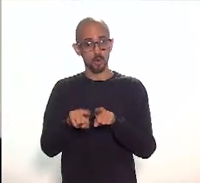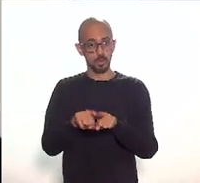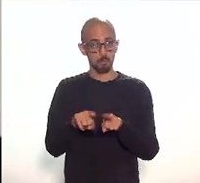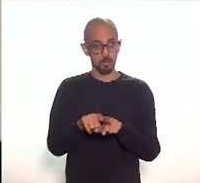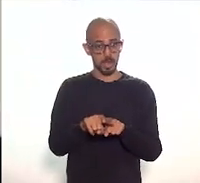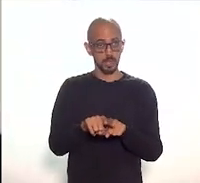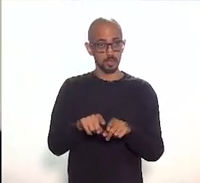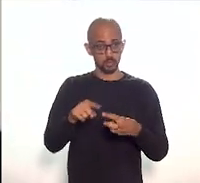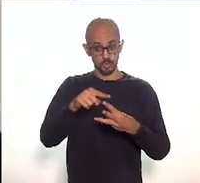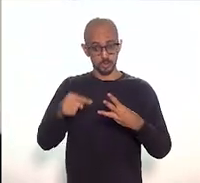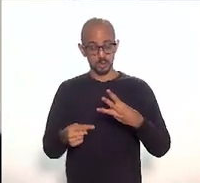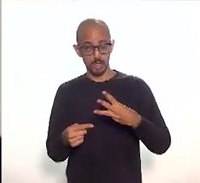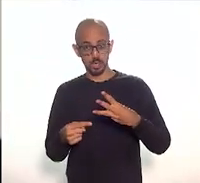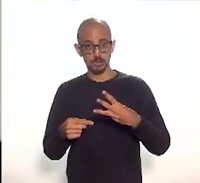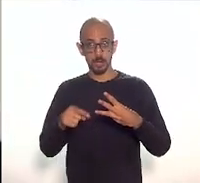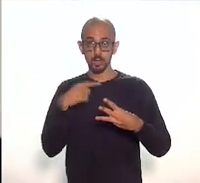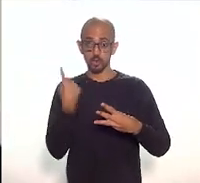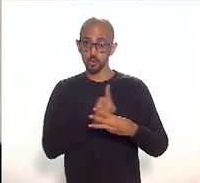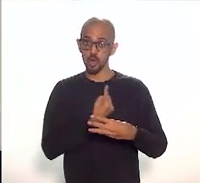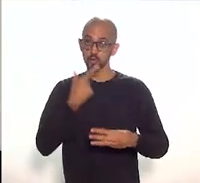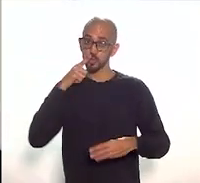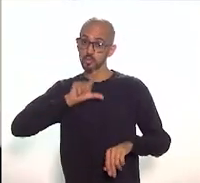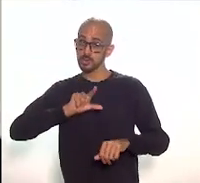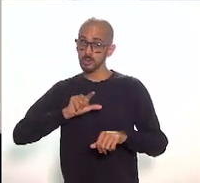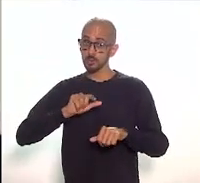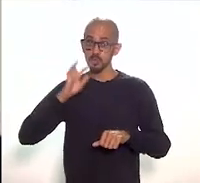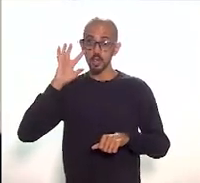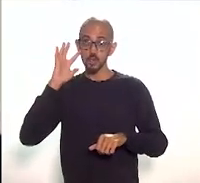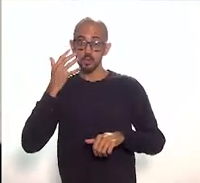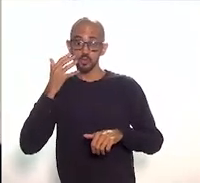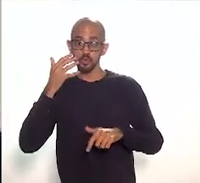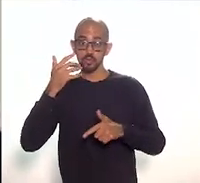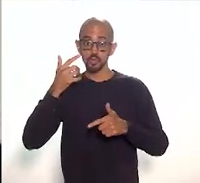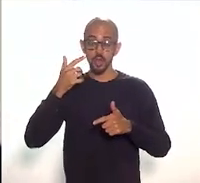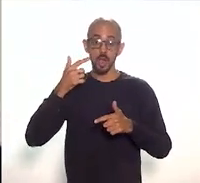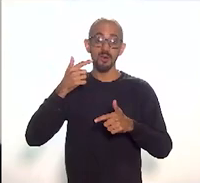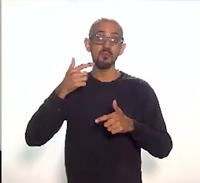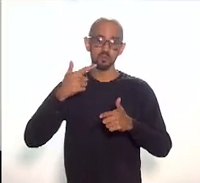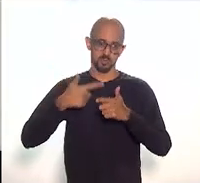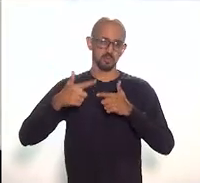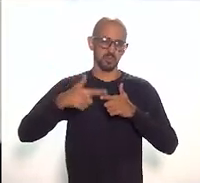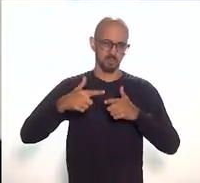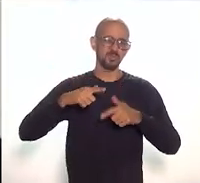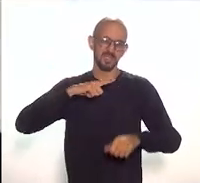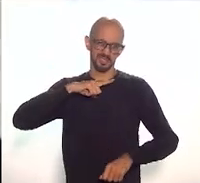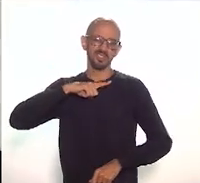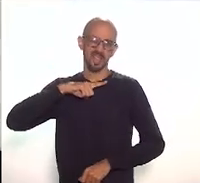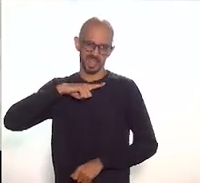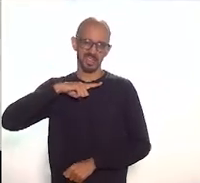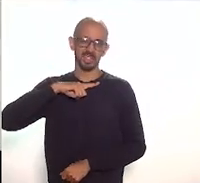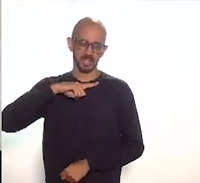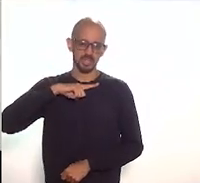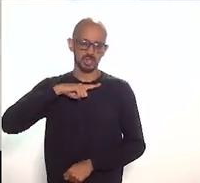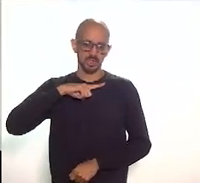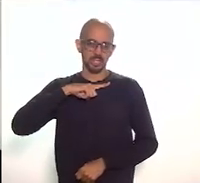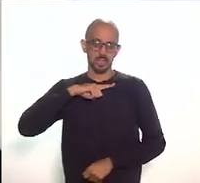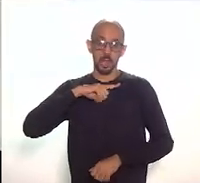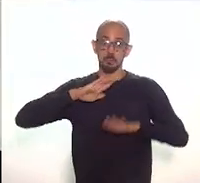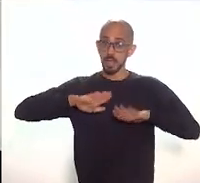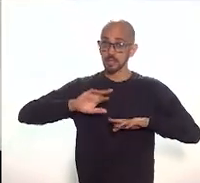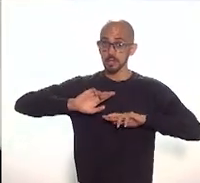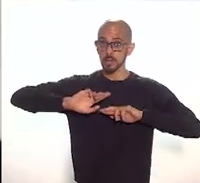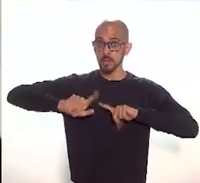gente, na verdade, ter determinados problemas na execução. E aí, não querendo tirar o